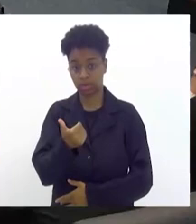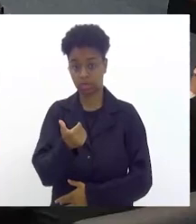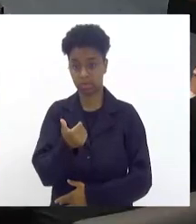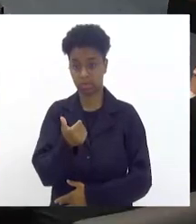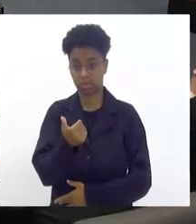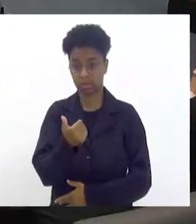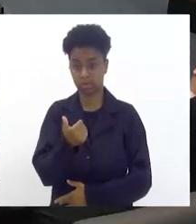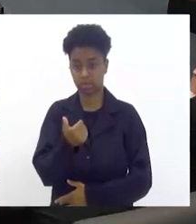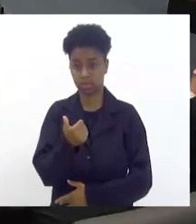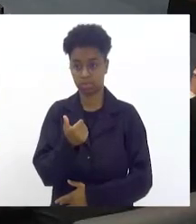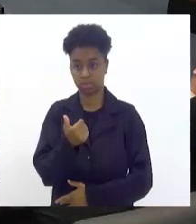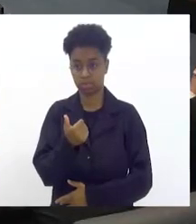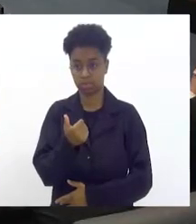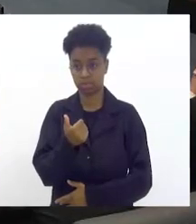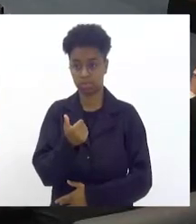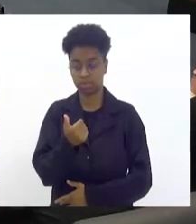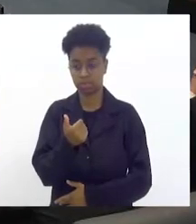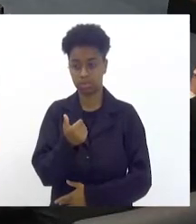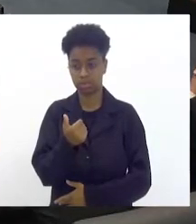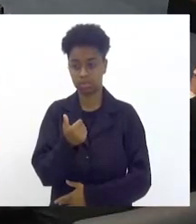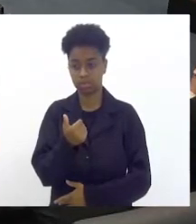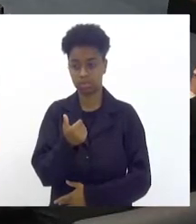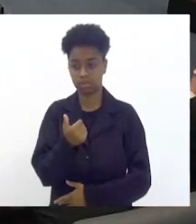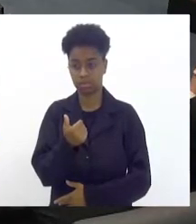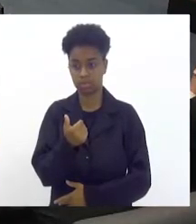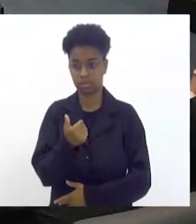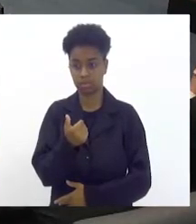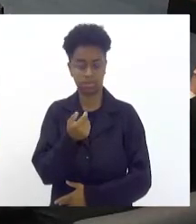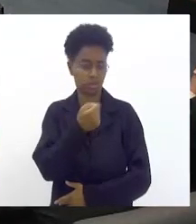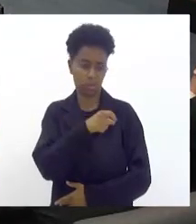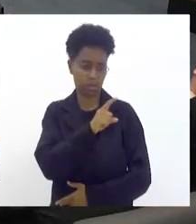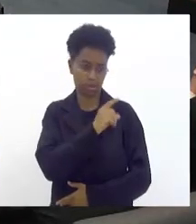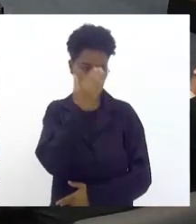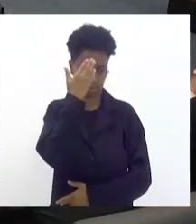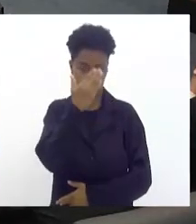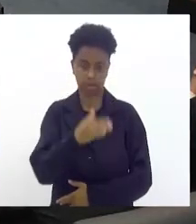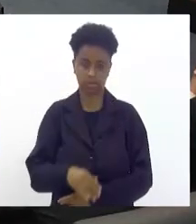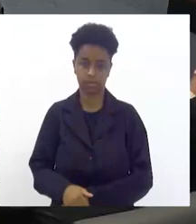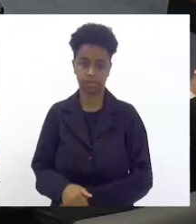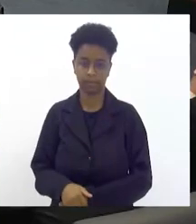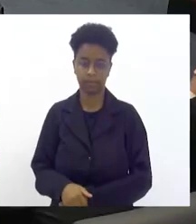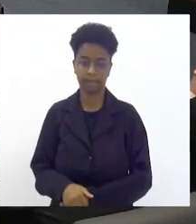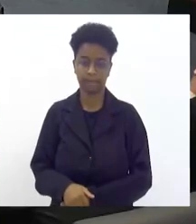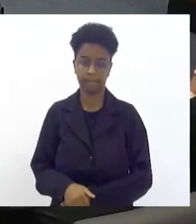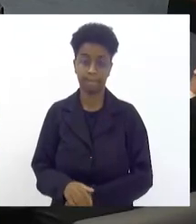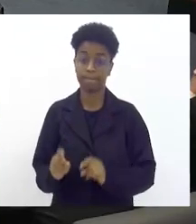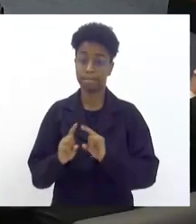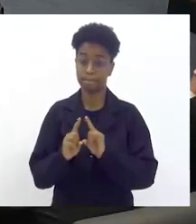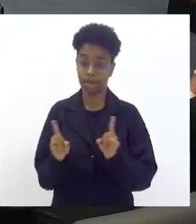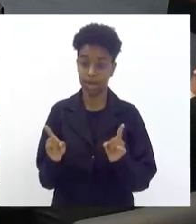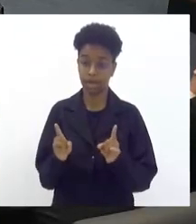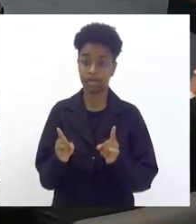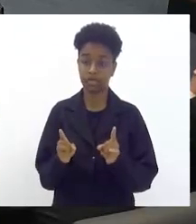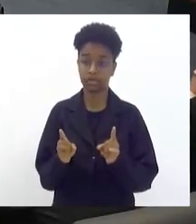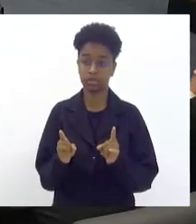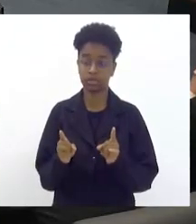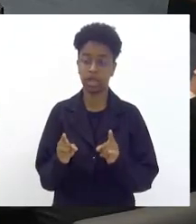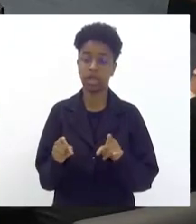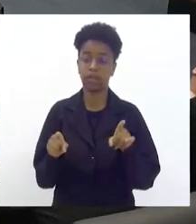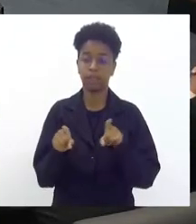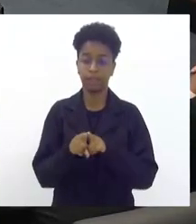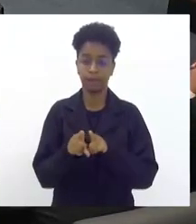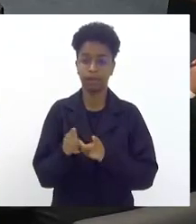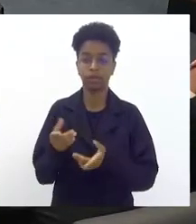a sua apresentação está no ponto se você quiser fazer acho que não obrigado mas para além disso os recém